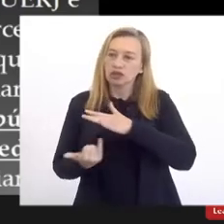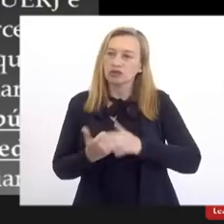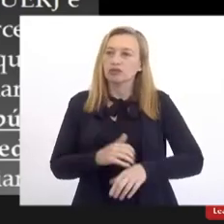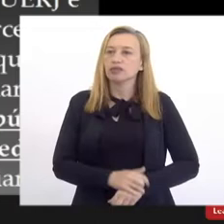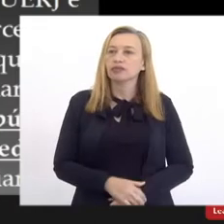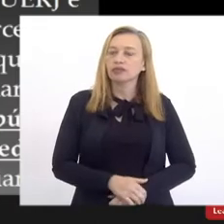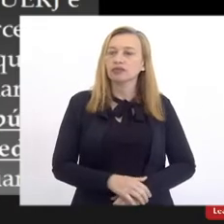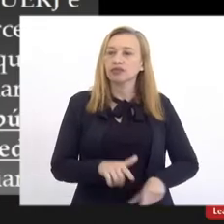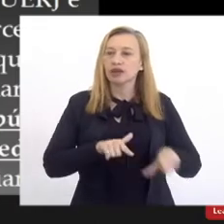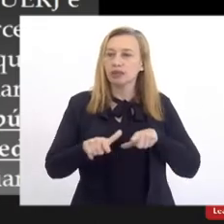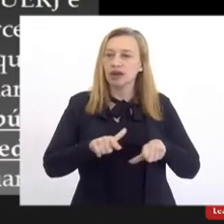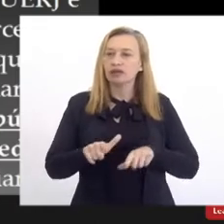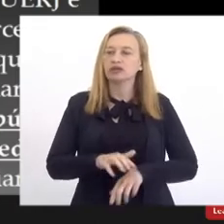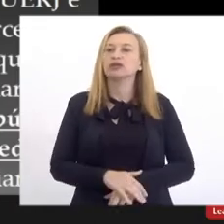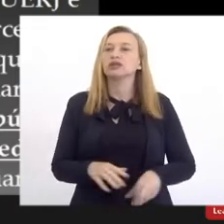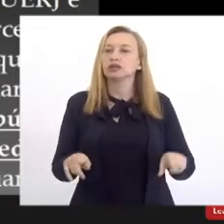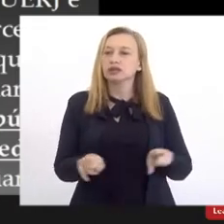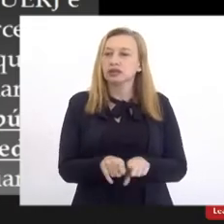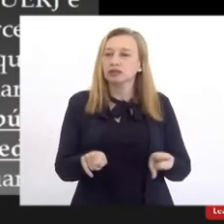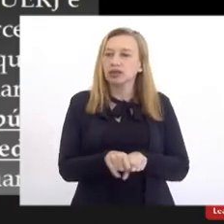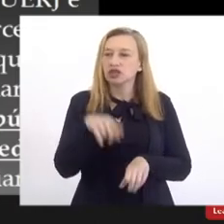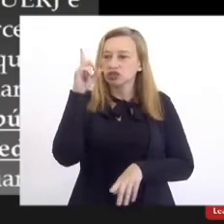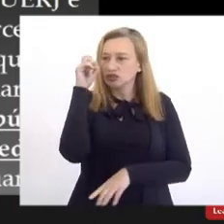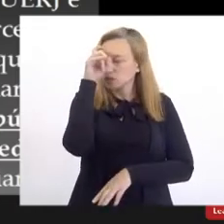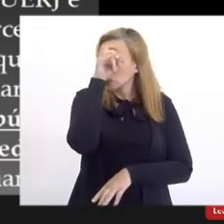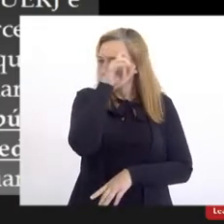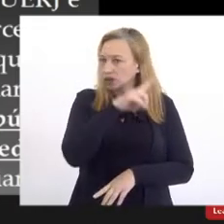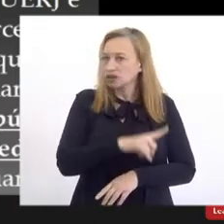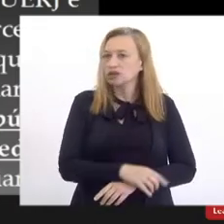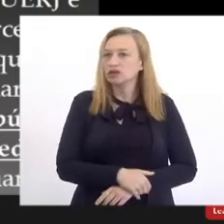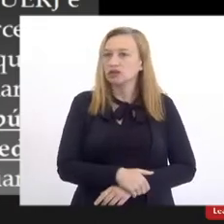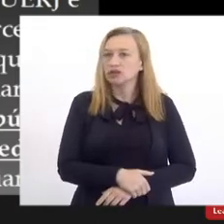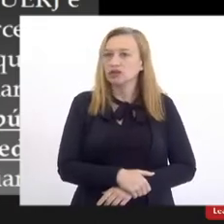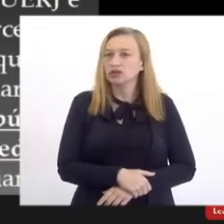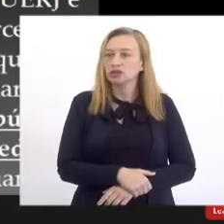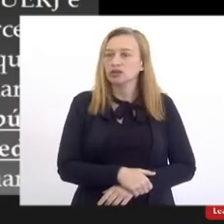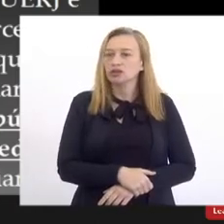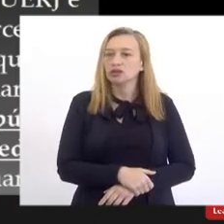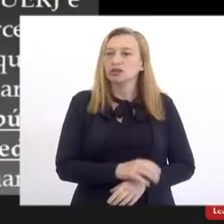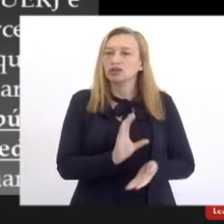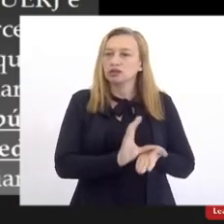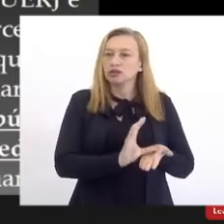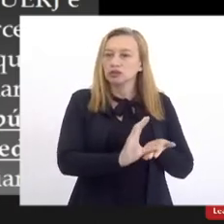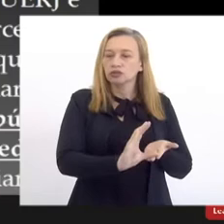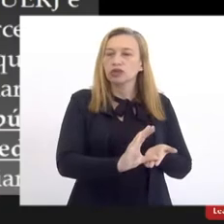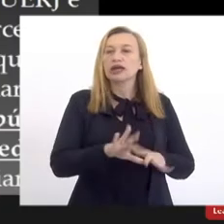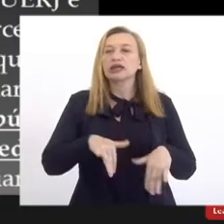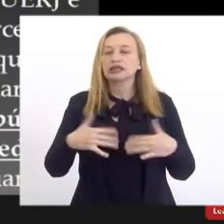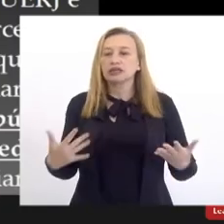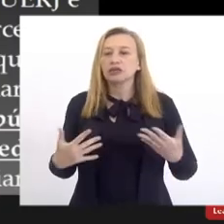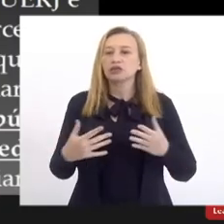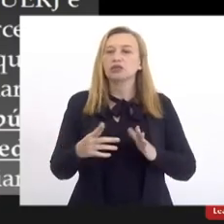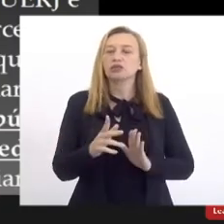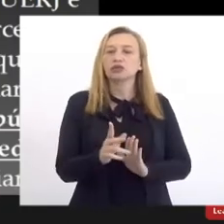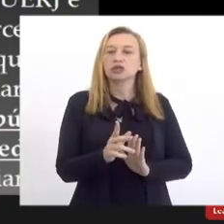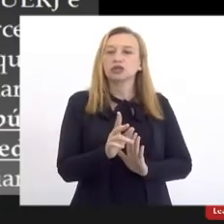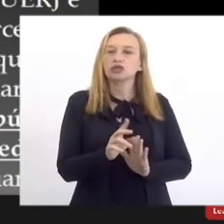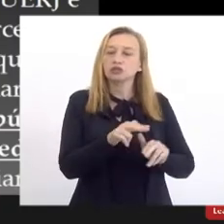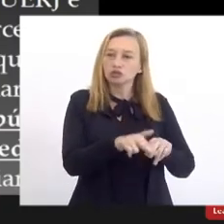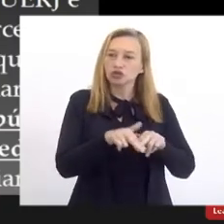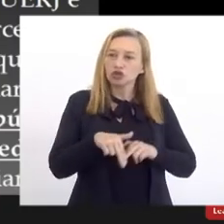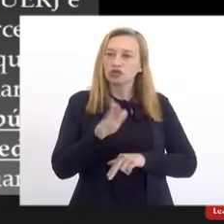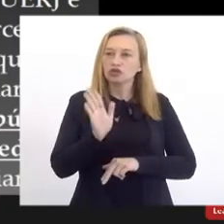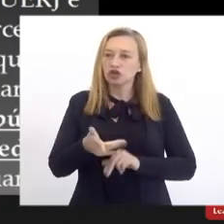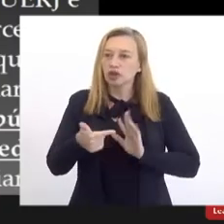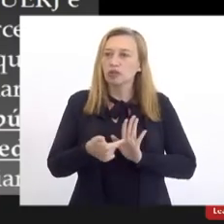inclusive, dificultando a execução orçamentária. Então, por essas razões, aqui já